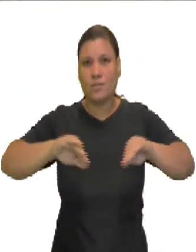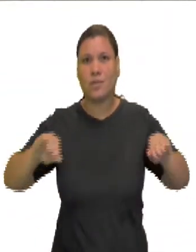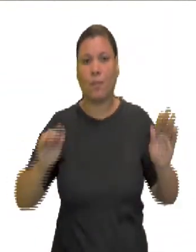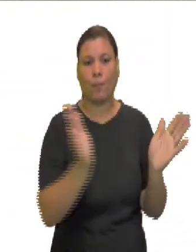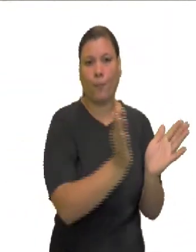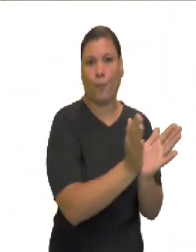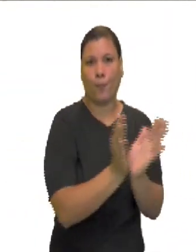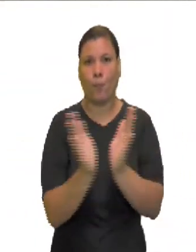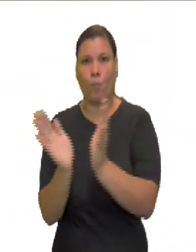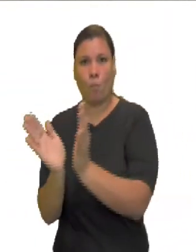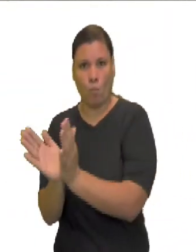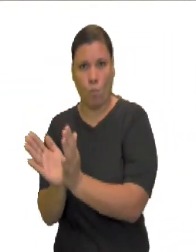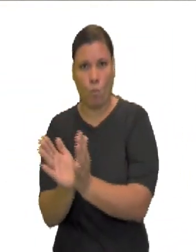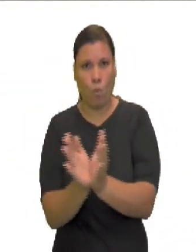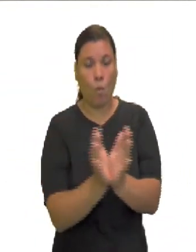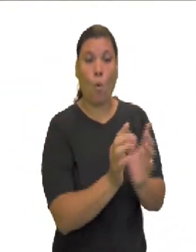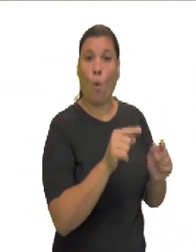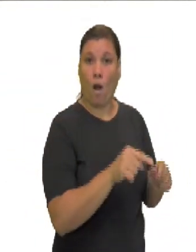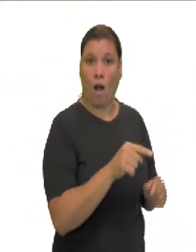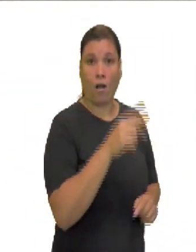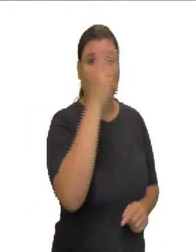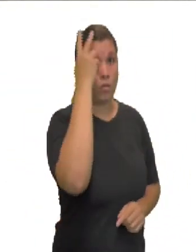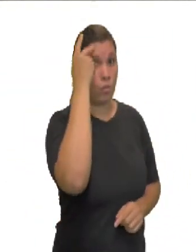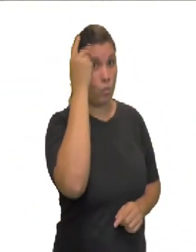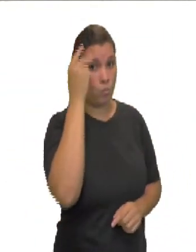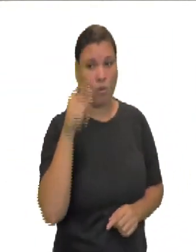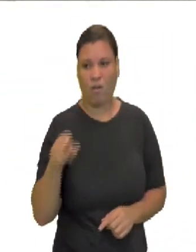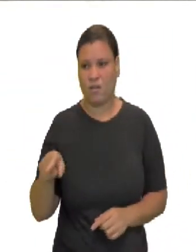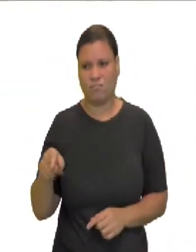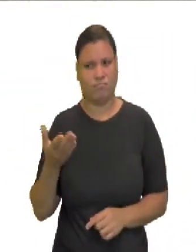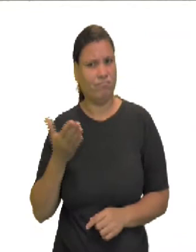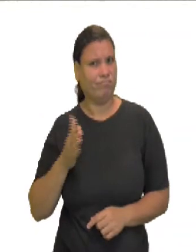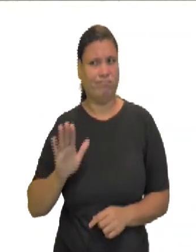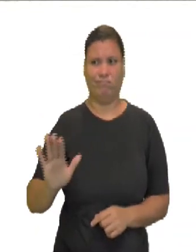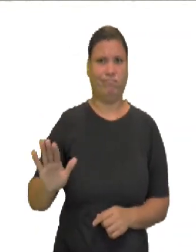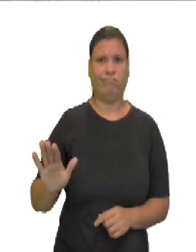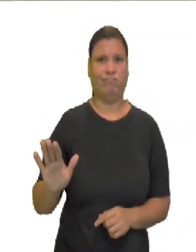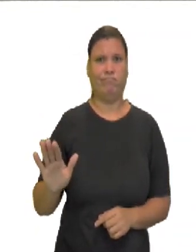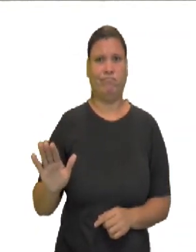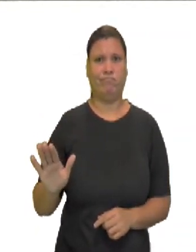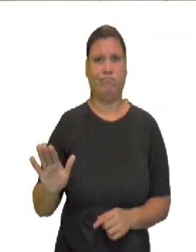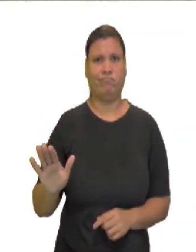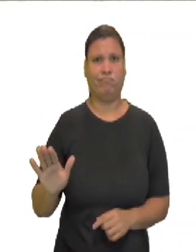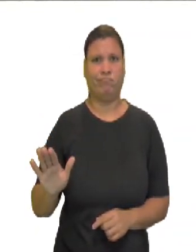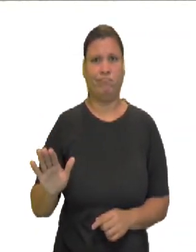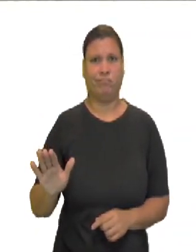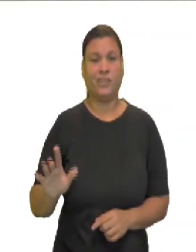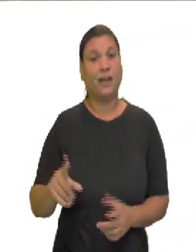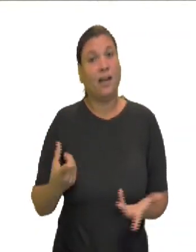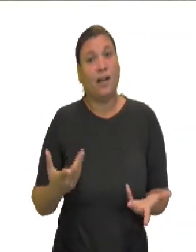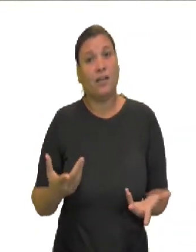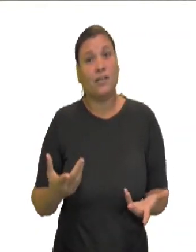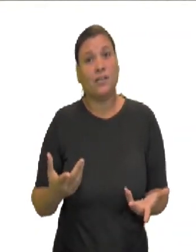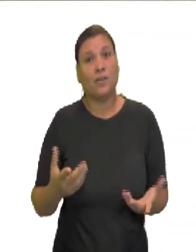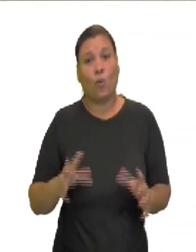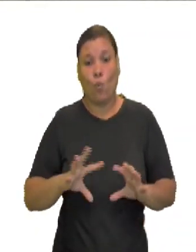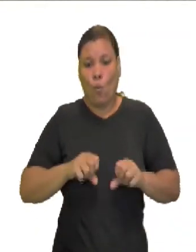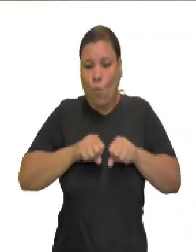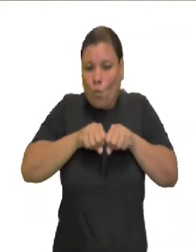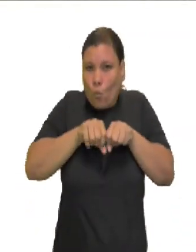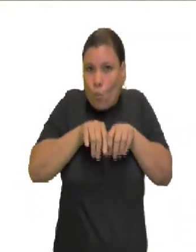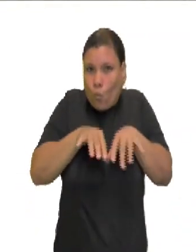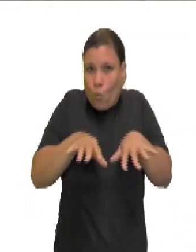Tomou forma e se espalhou por todas as sociedades modernas. O